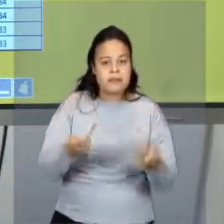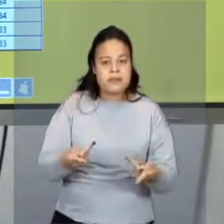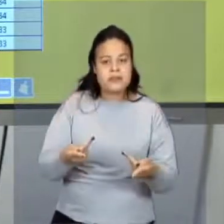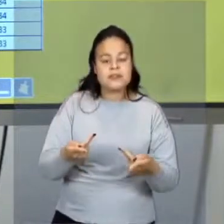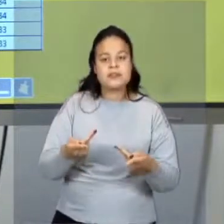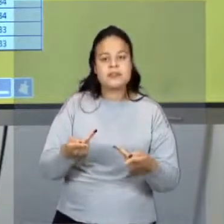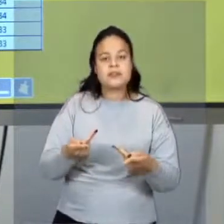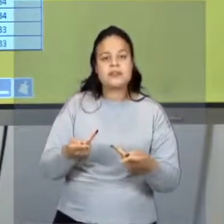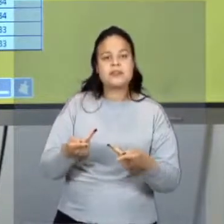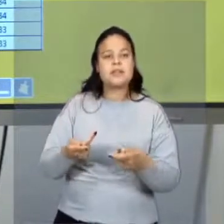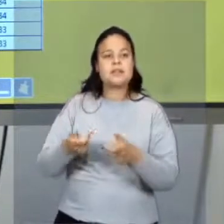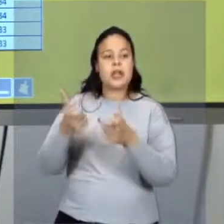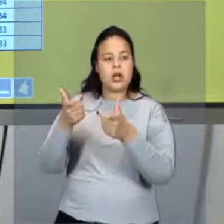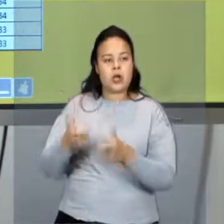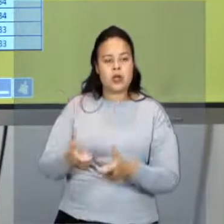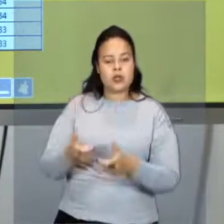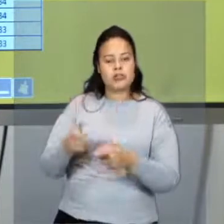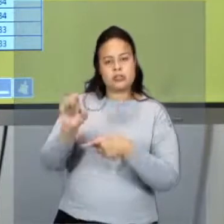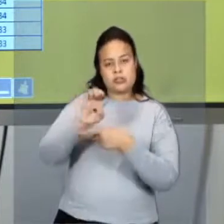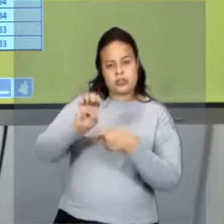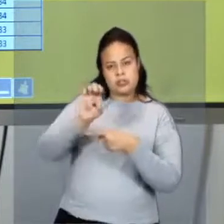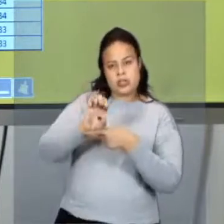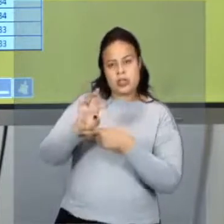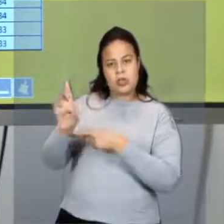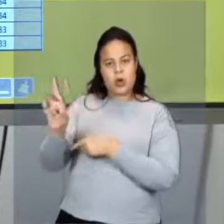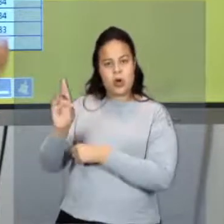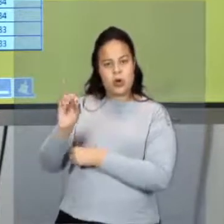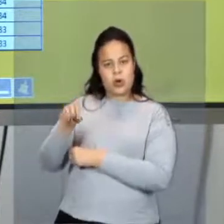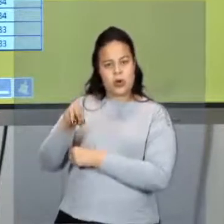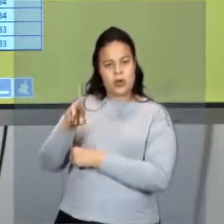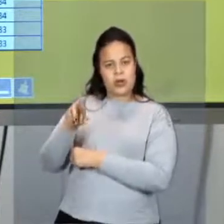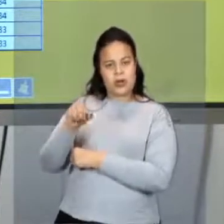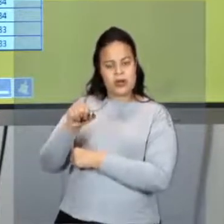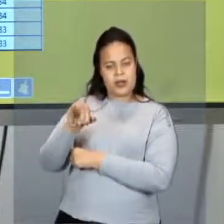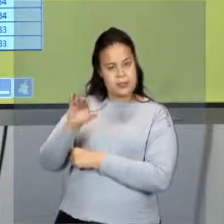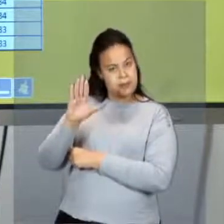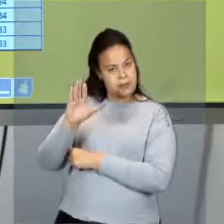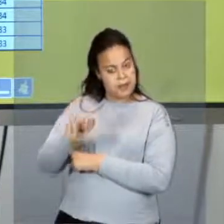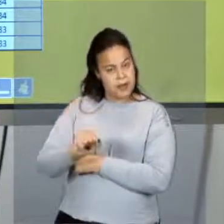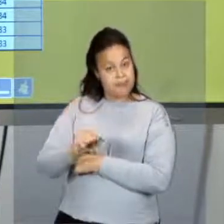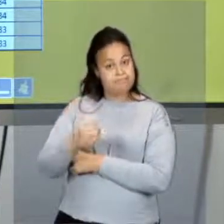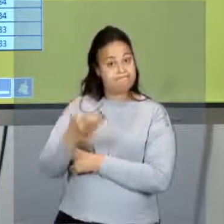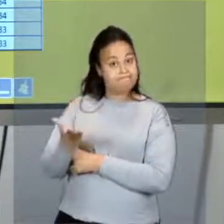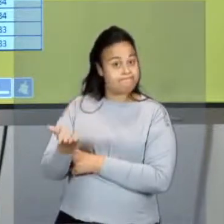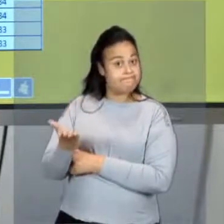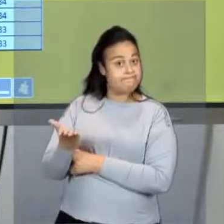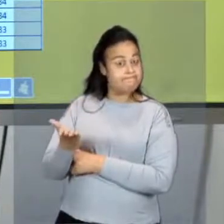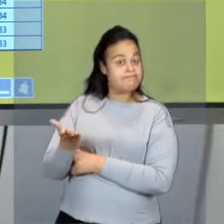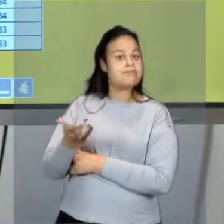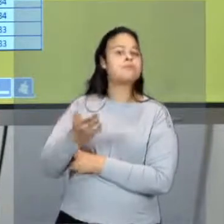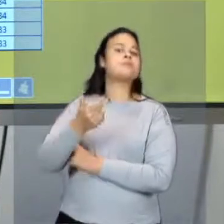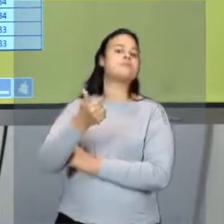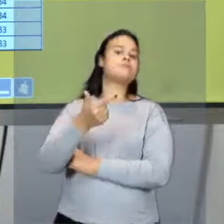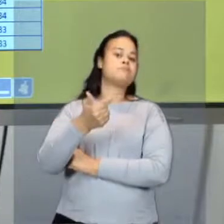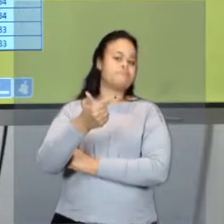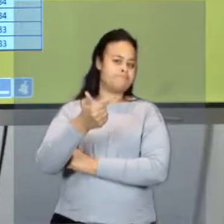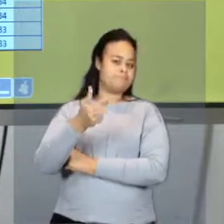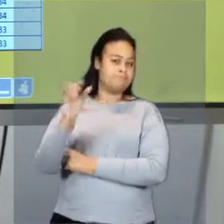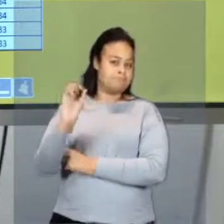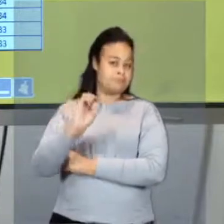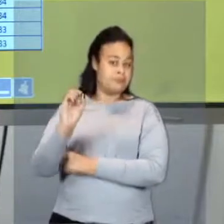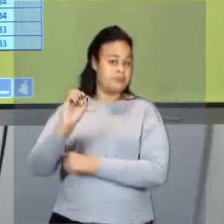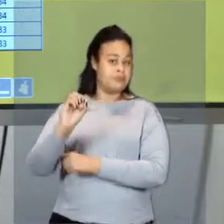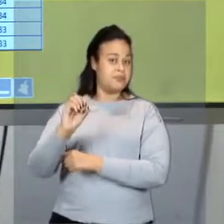foi de 12 graus. Pois,